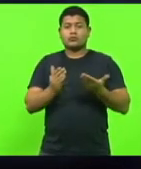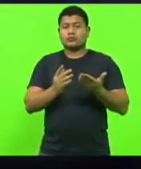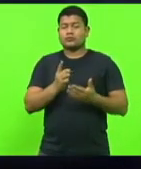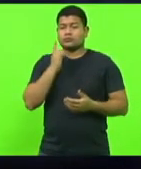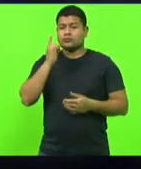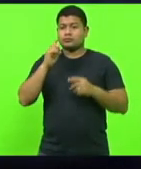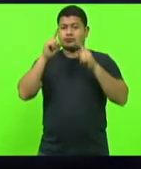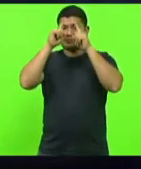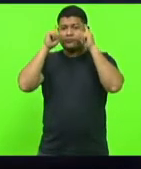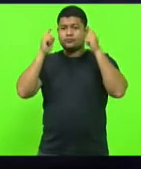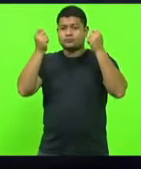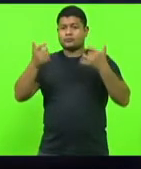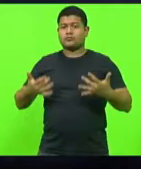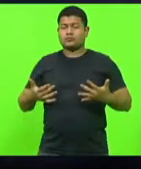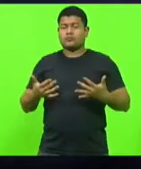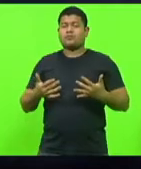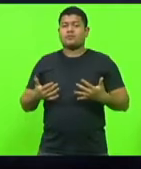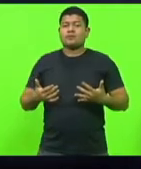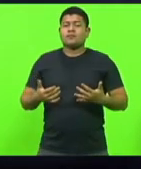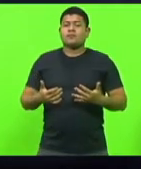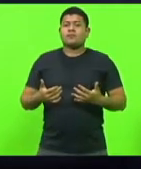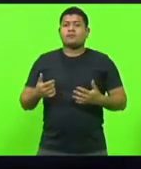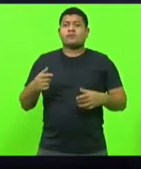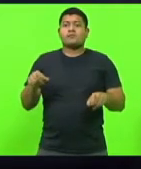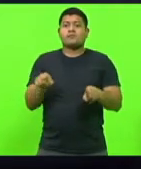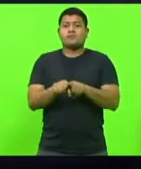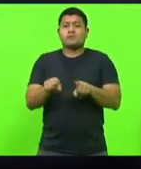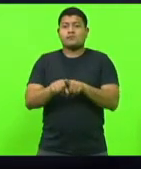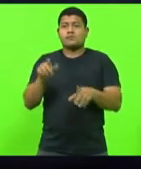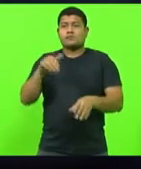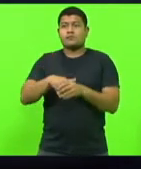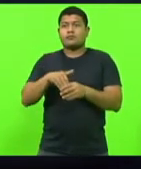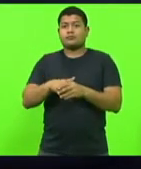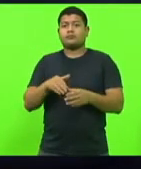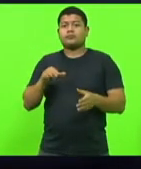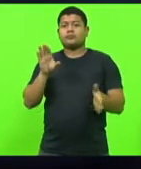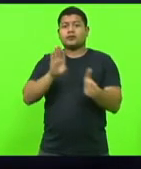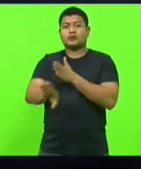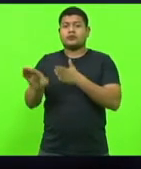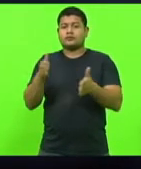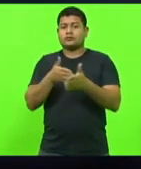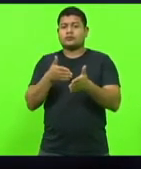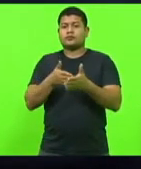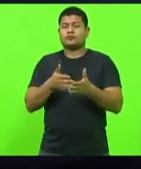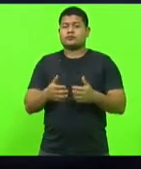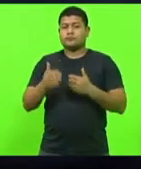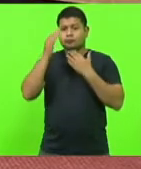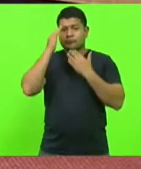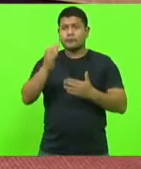pela sua explanação e eu também vou votar pela derrubada do veto, presidente. Obrigado.